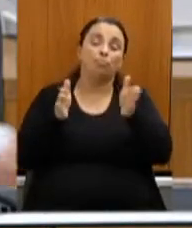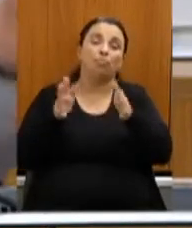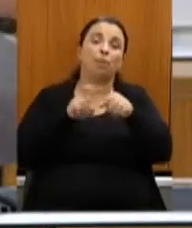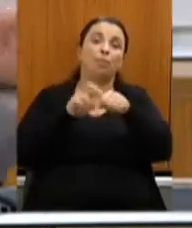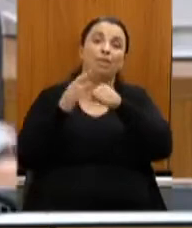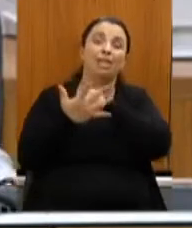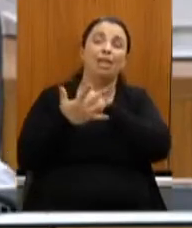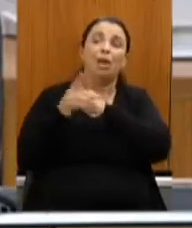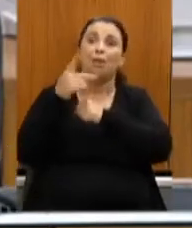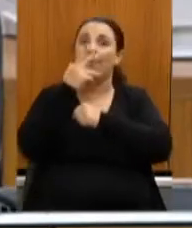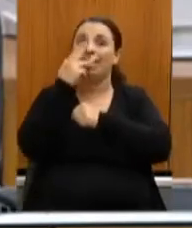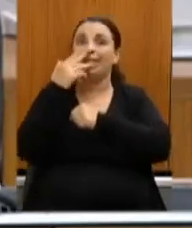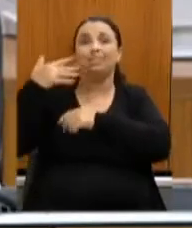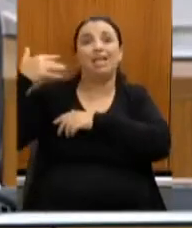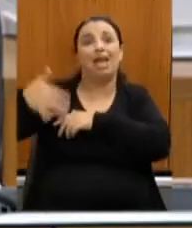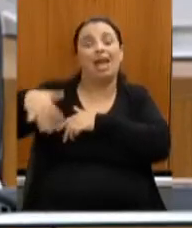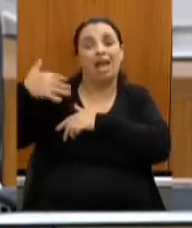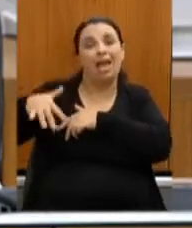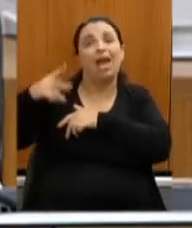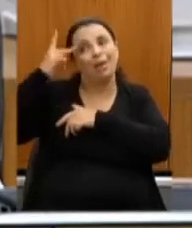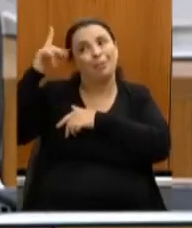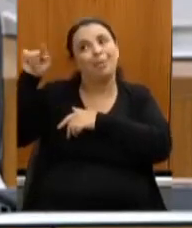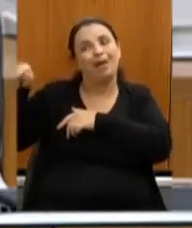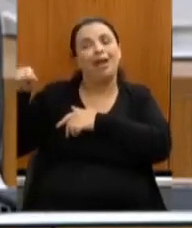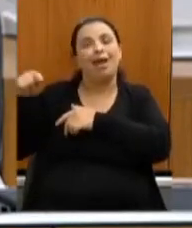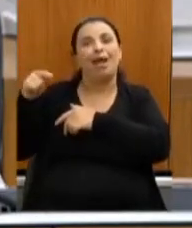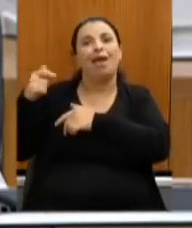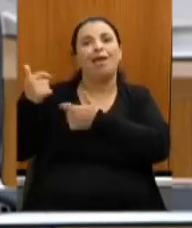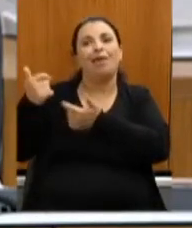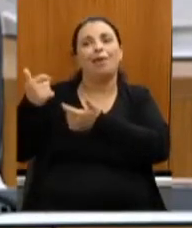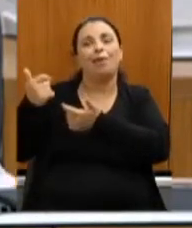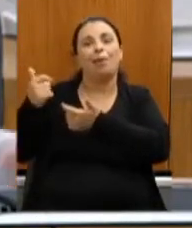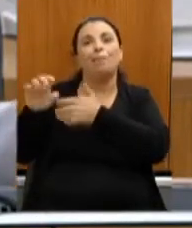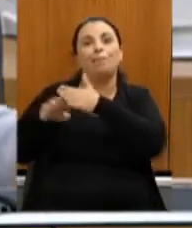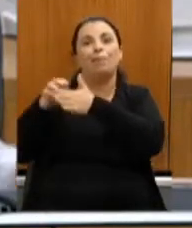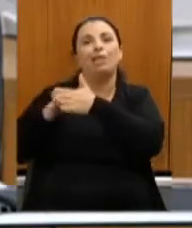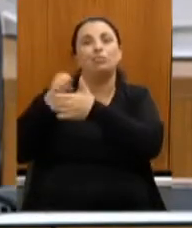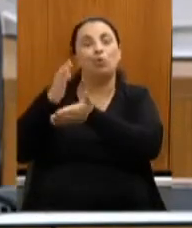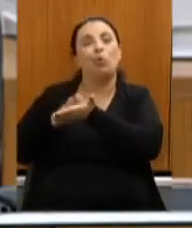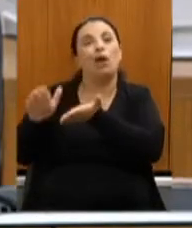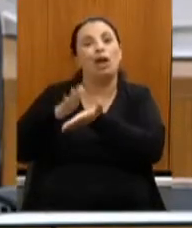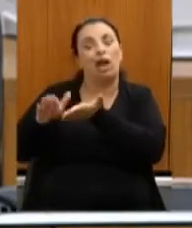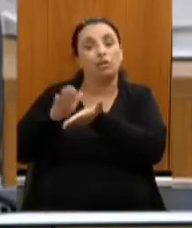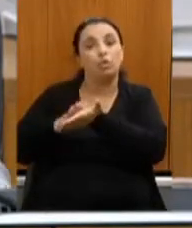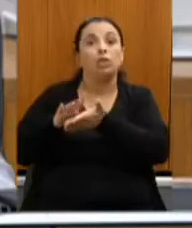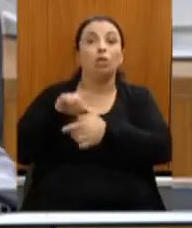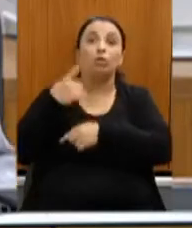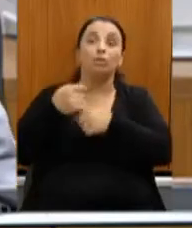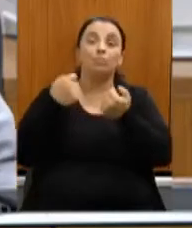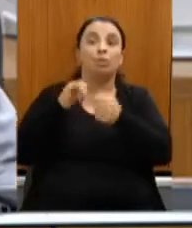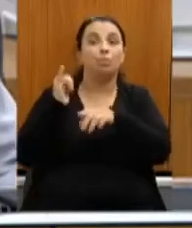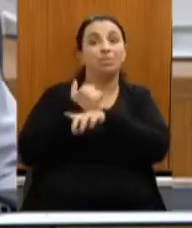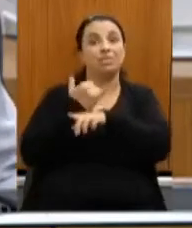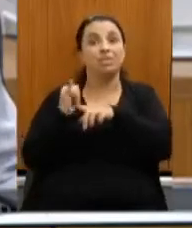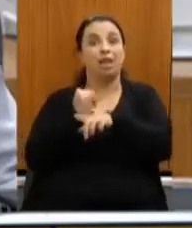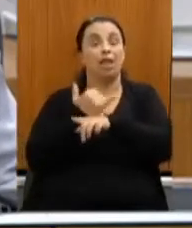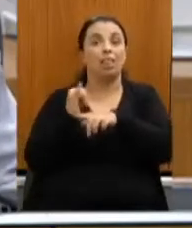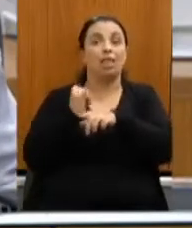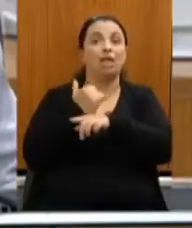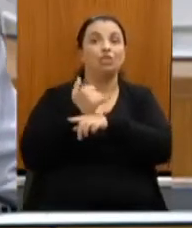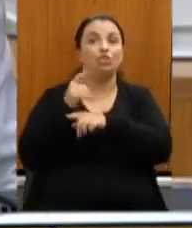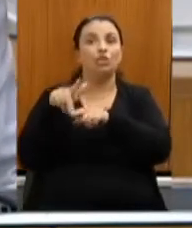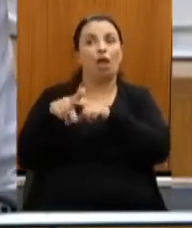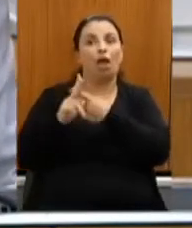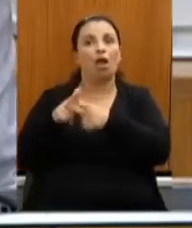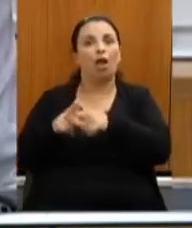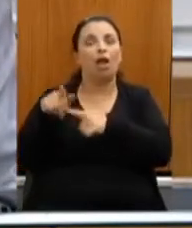então a captação da nossa lei estadual diminuiu muito eu acho que a gente tem que repensar esse mecanismo juntos aí para achar